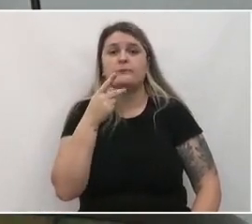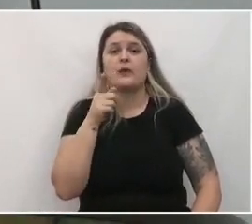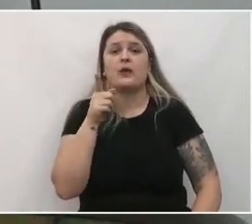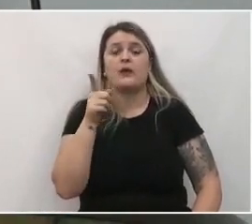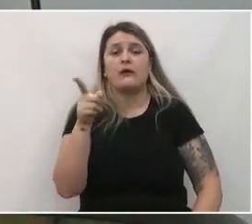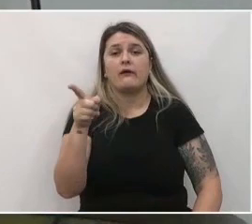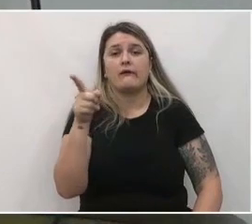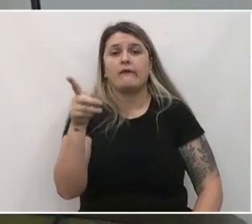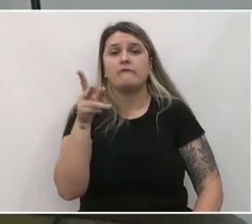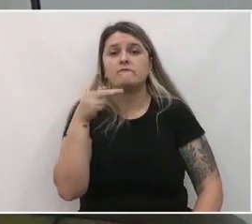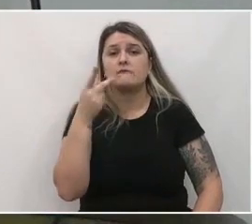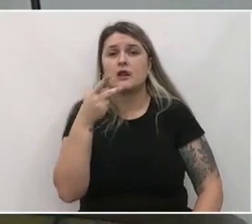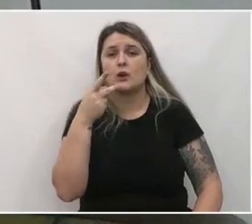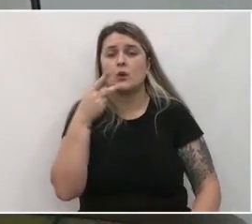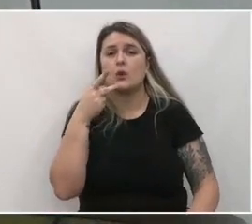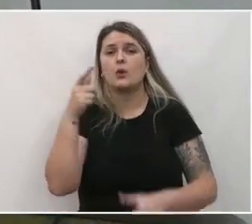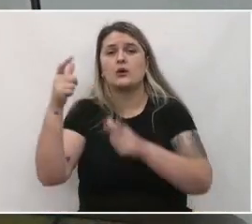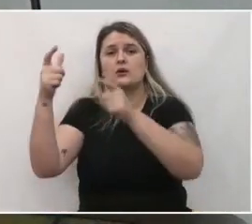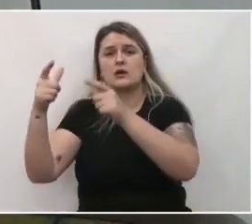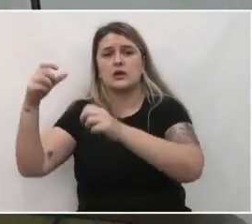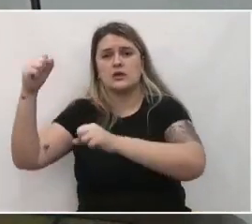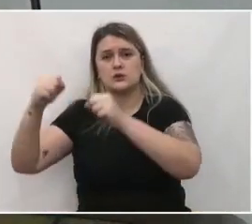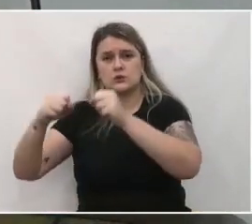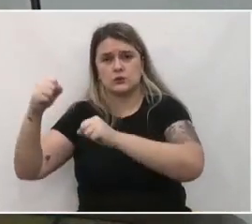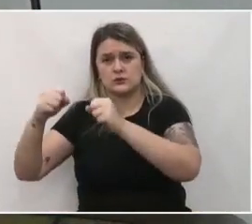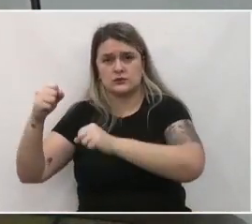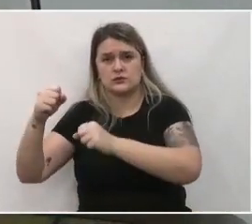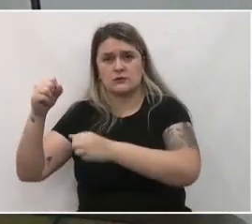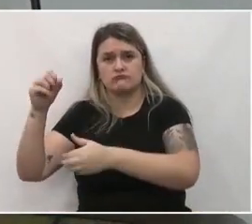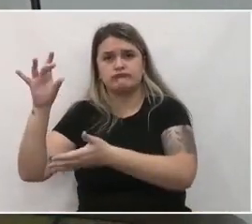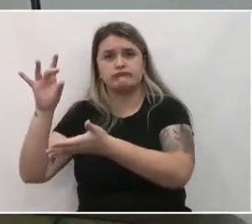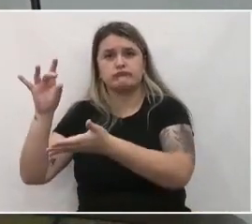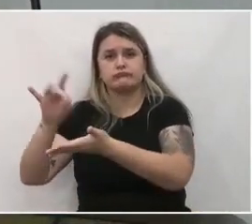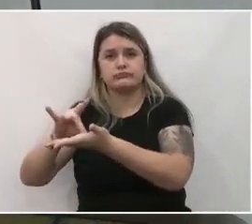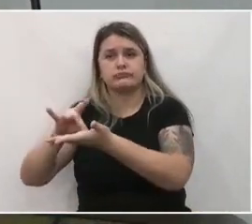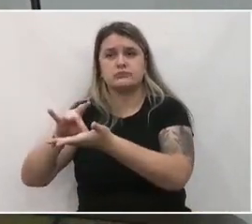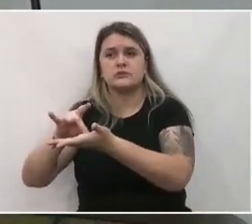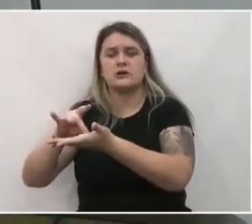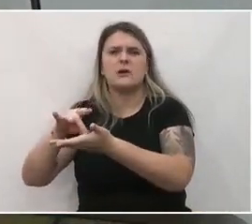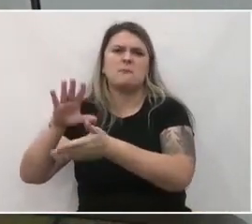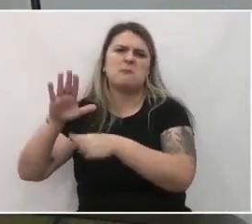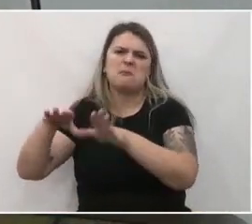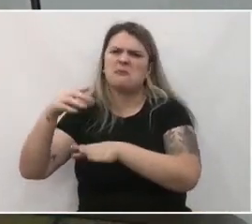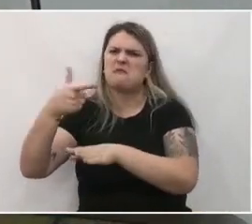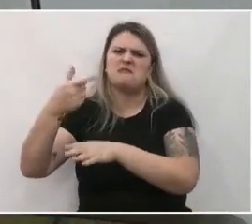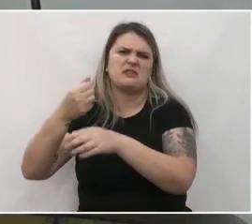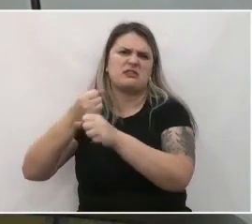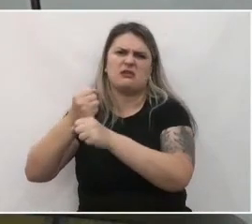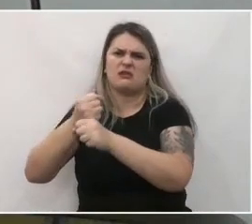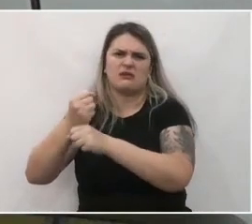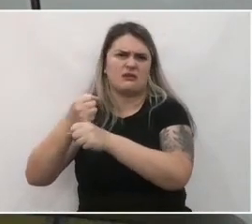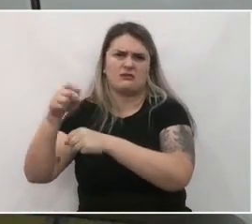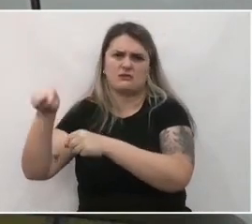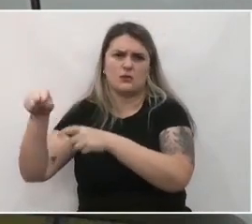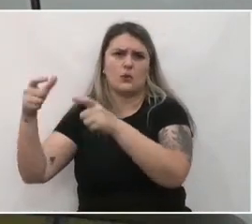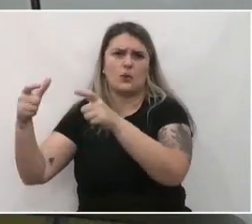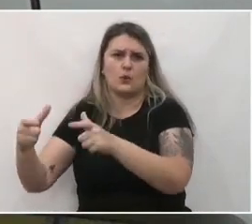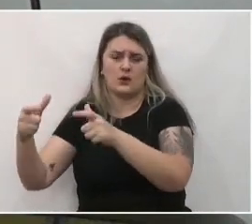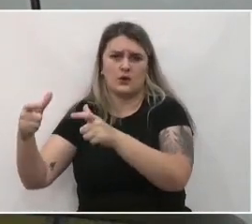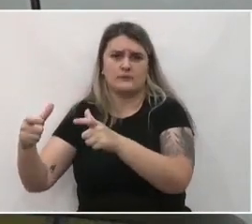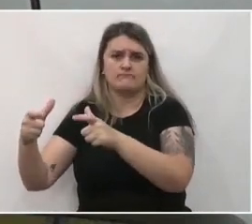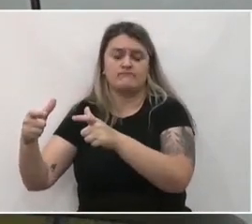que aonde a indústria dele está instalada hoje, ele está instalado há mais de 20 anos naquele local